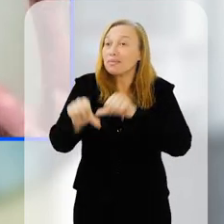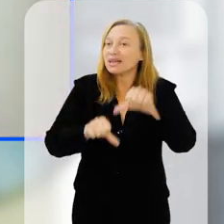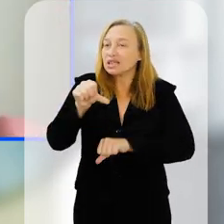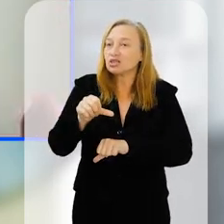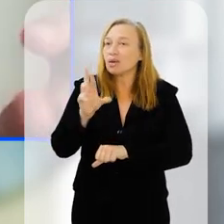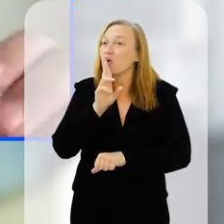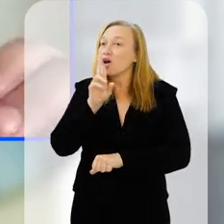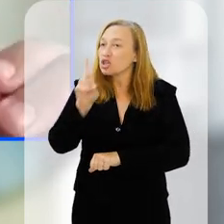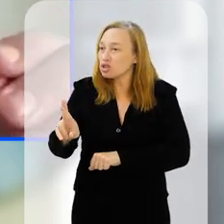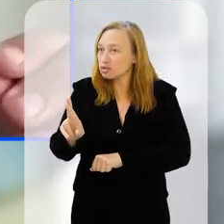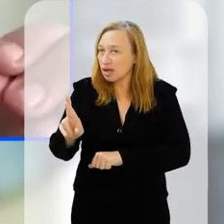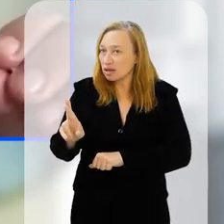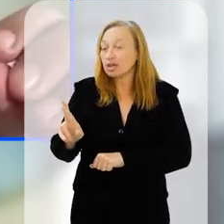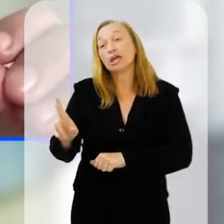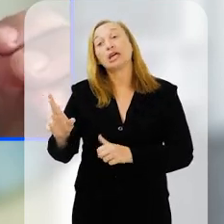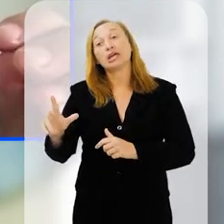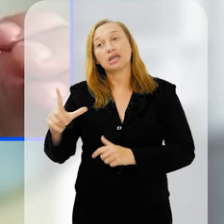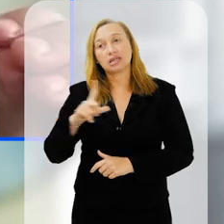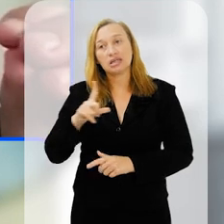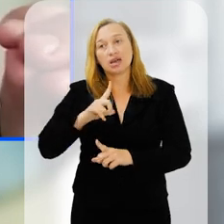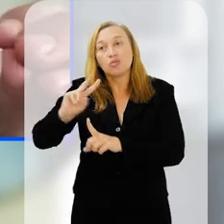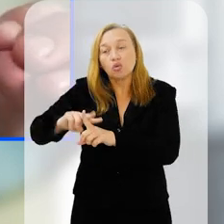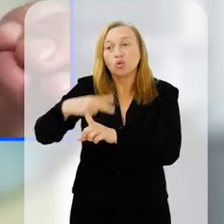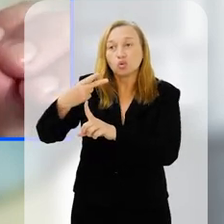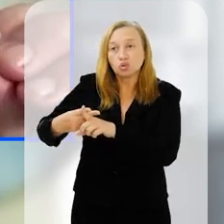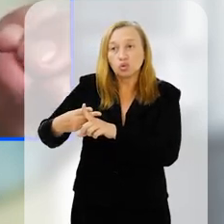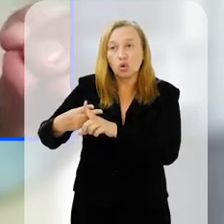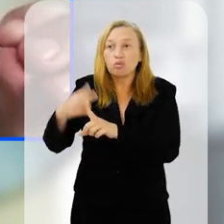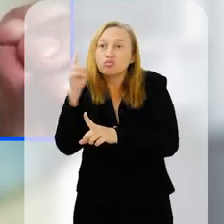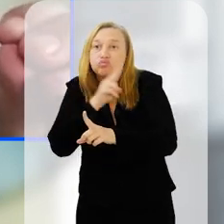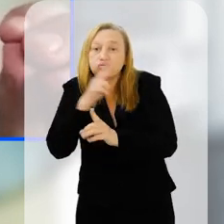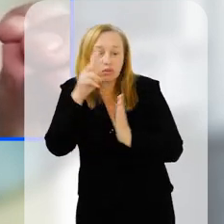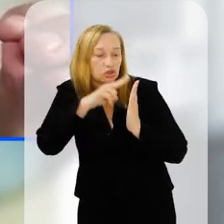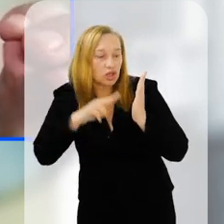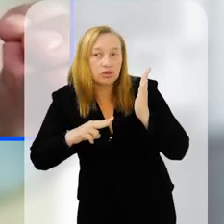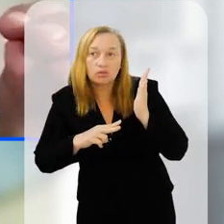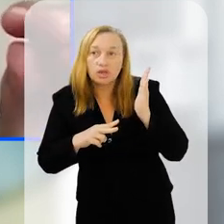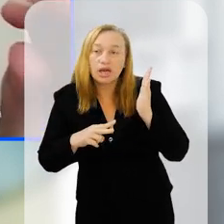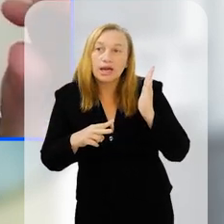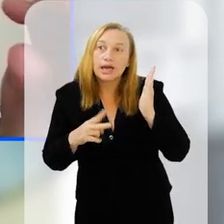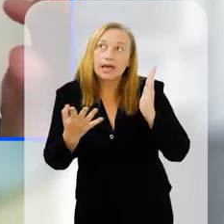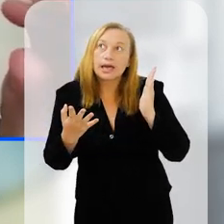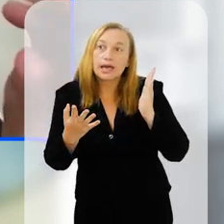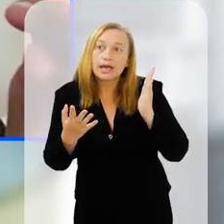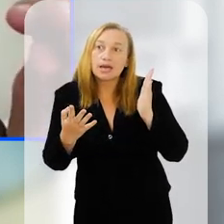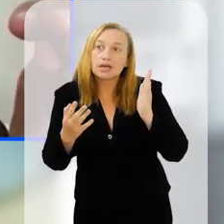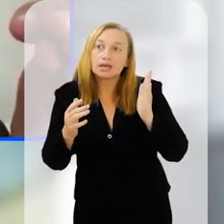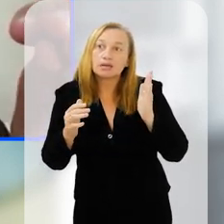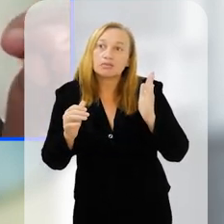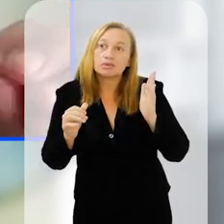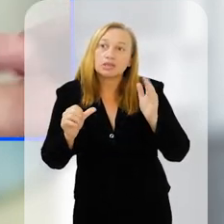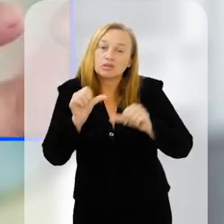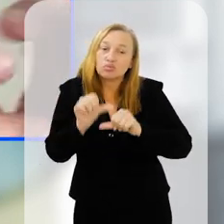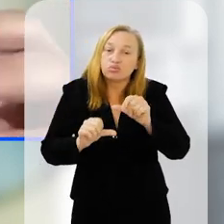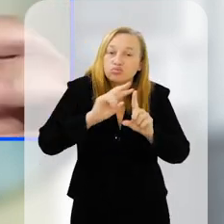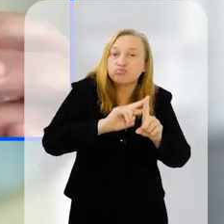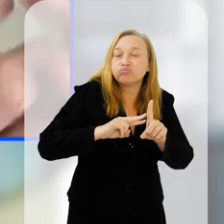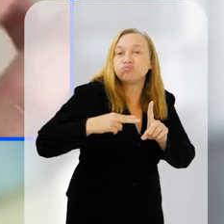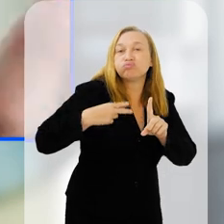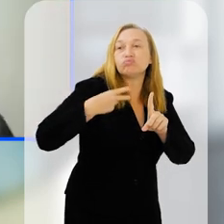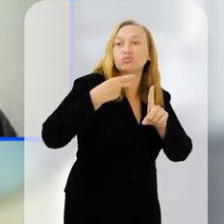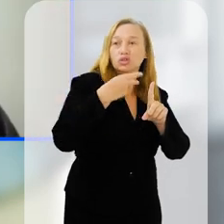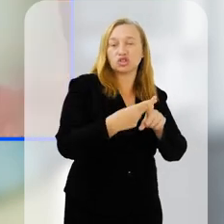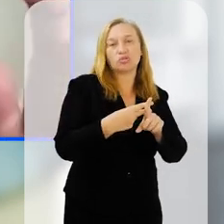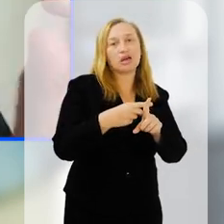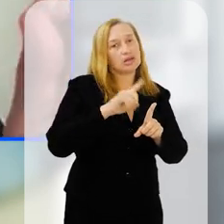transformar esse resultado que a gente obteve, o dobro de velocidade de leitura, em algo que possa ser